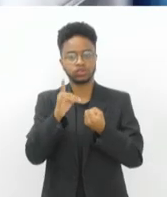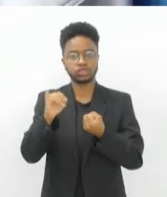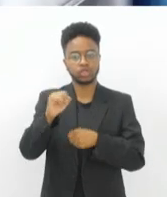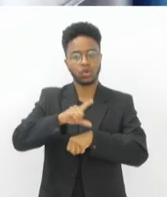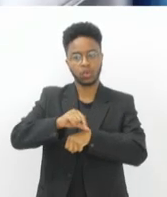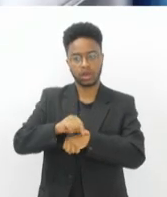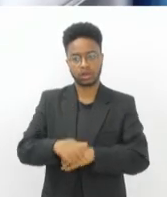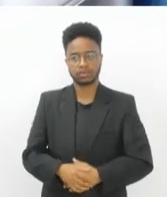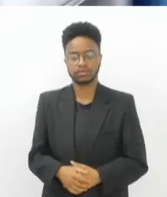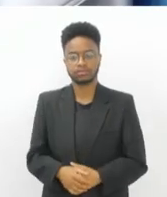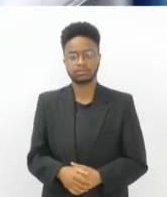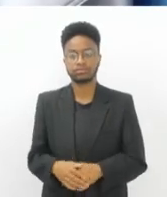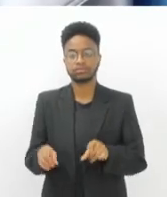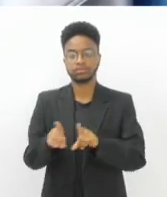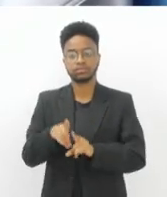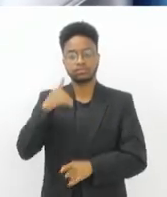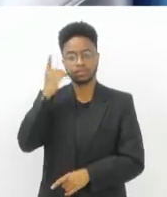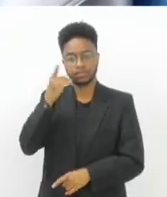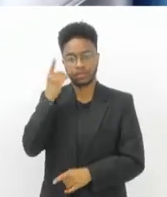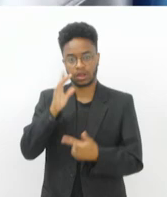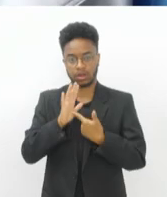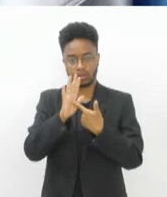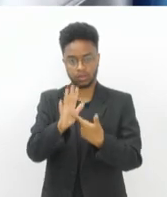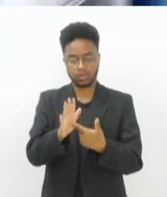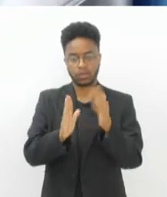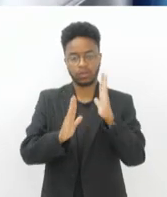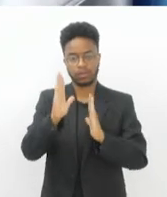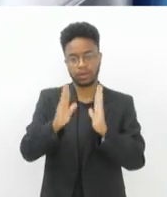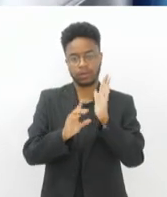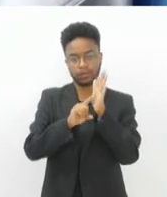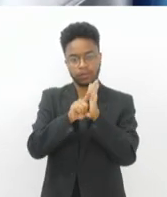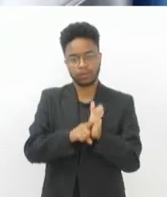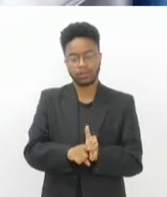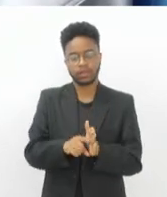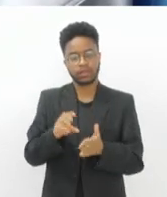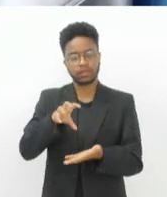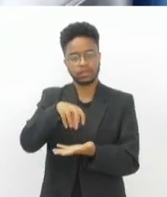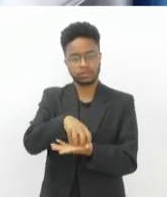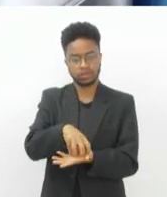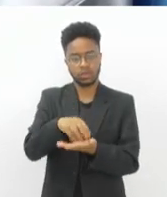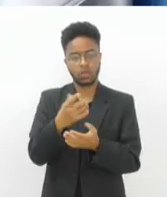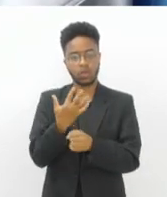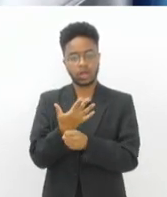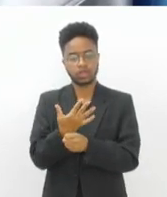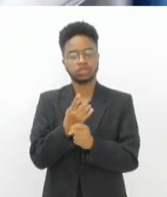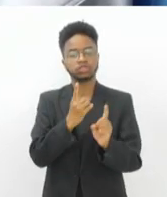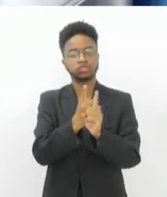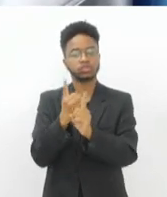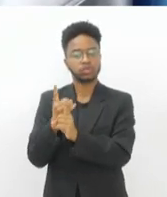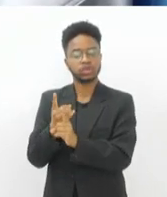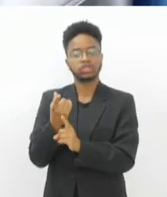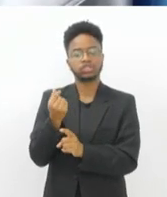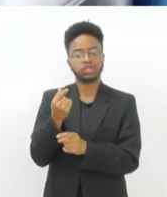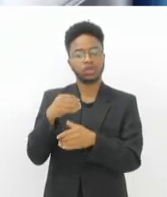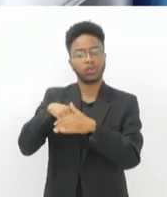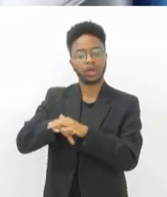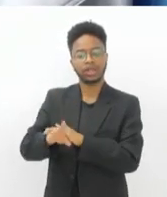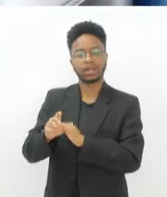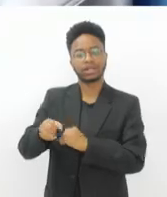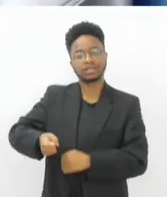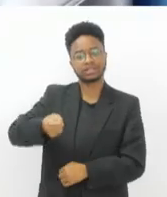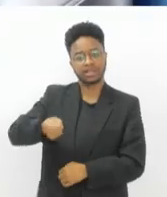O parlamentar também relatou que durante a fiscalização na unidade se depararam com dinheiro em sacos e nenhuma